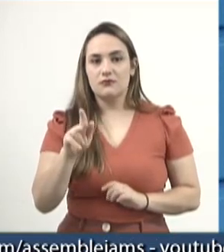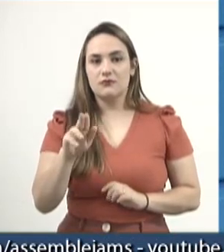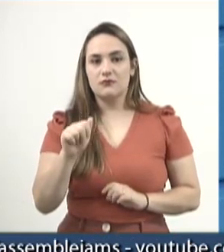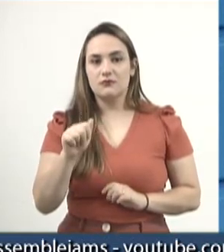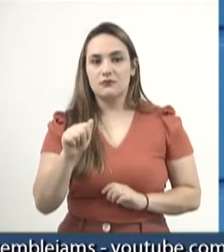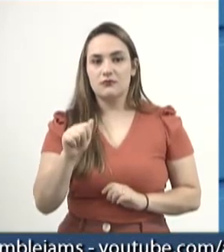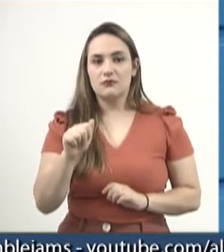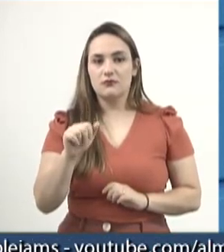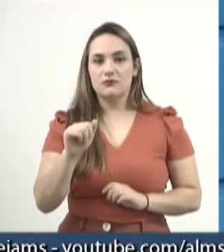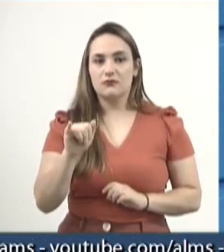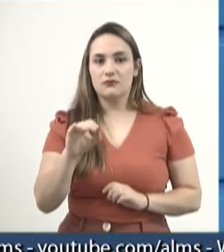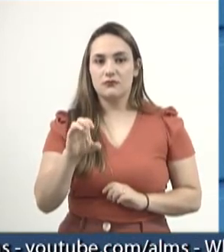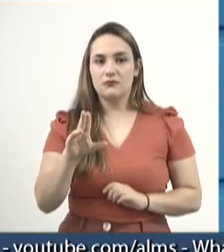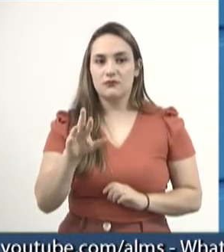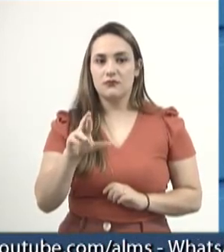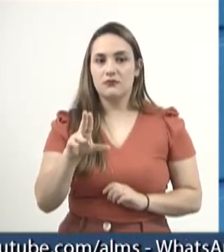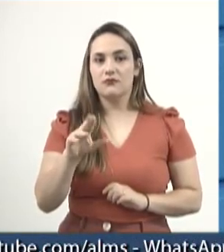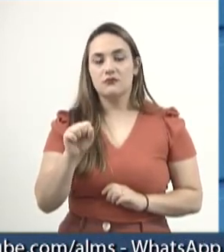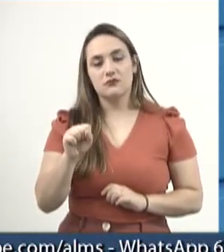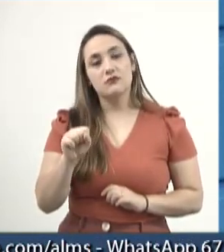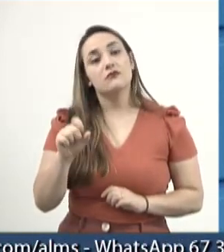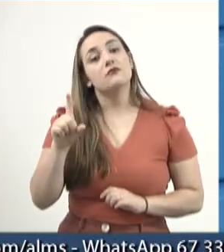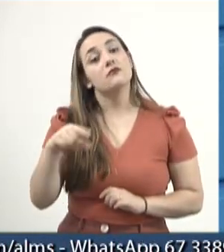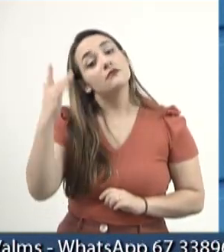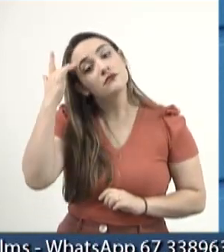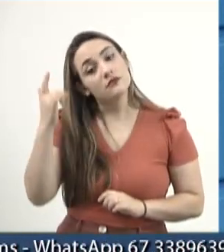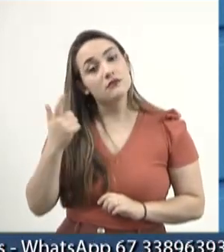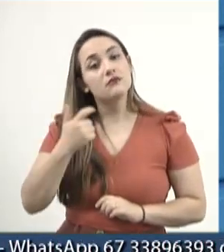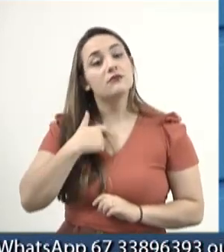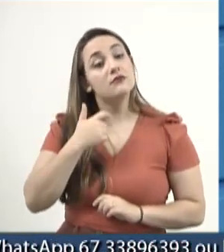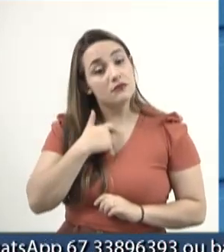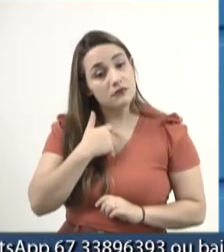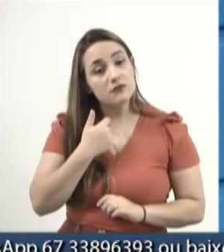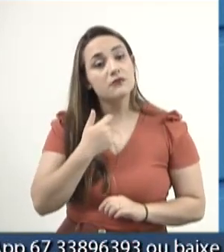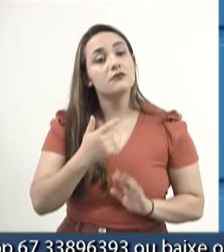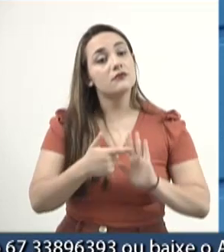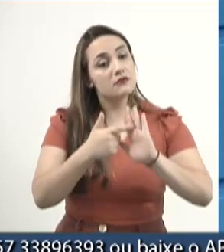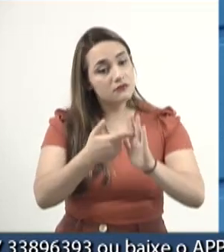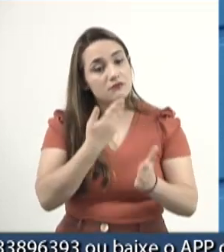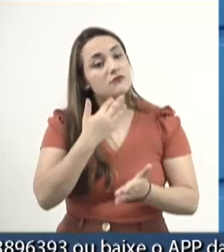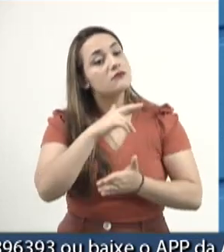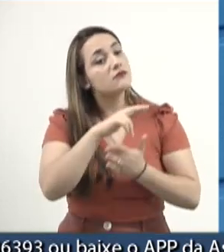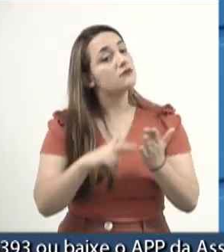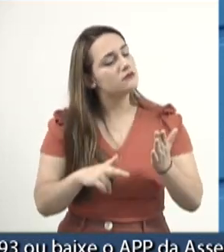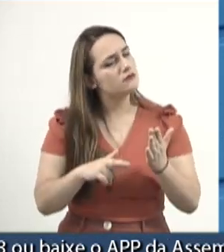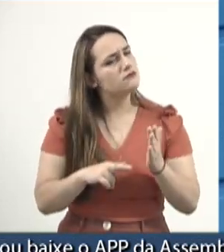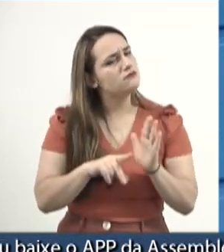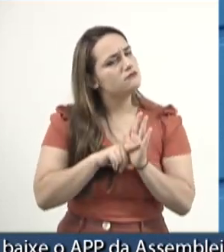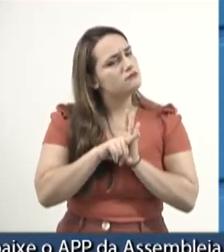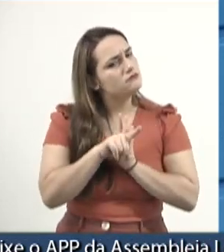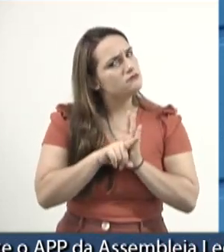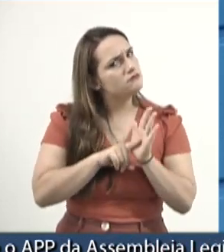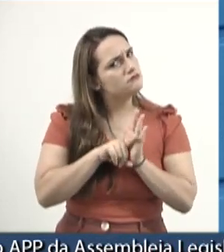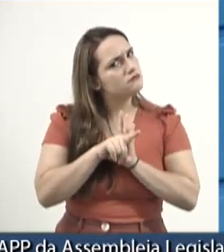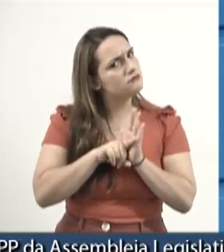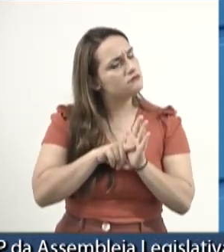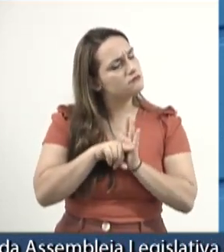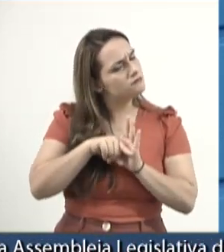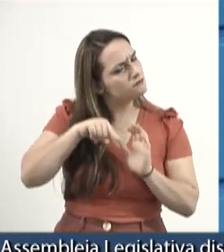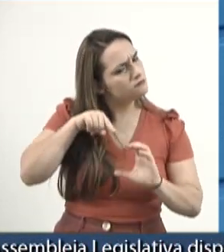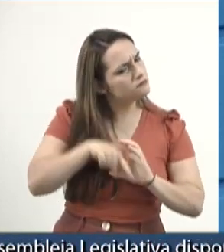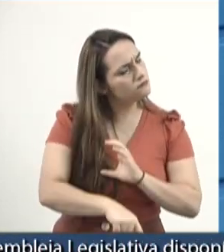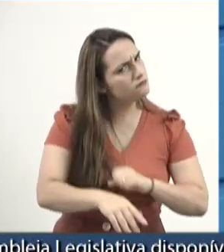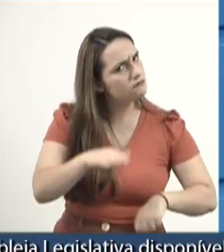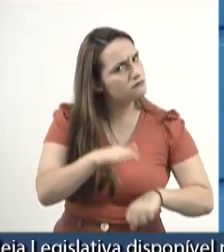os requerimentos, solicitando uma apuração muito eficaz nesse caso, uma